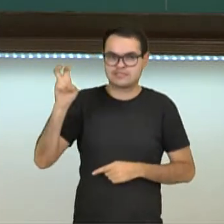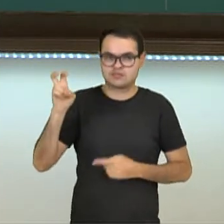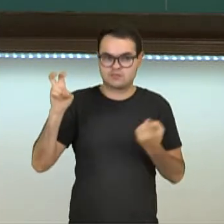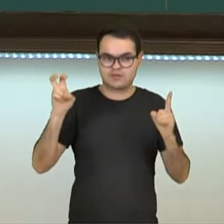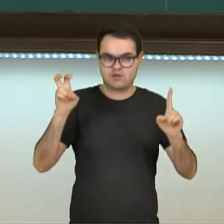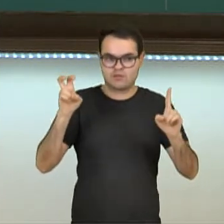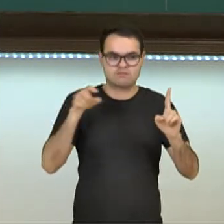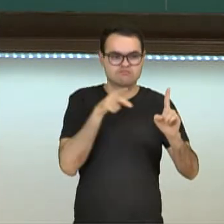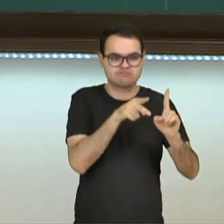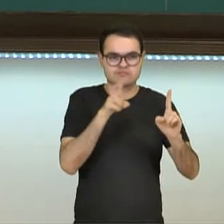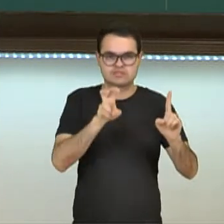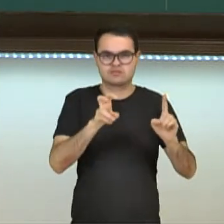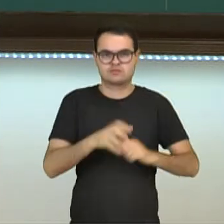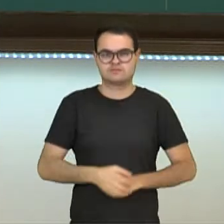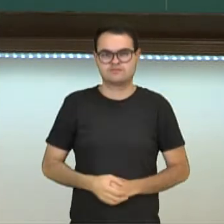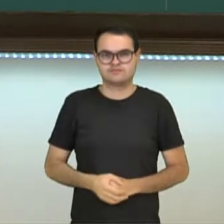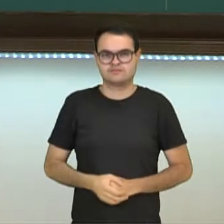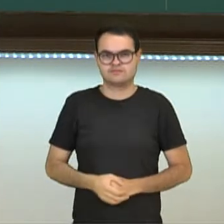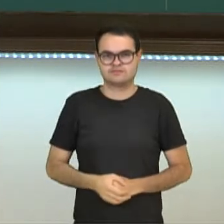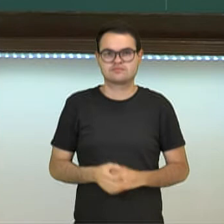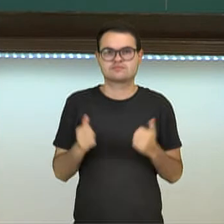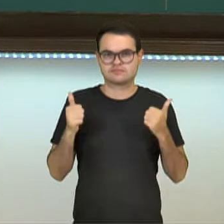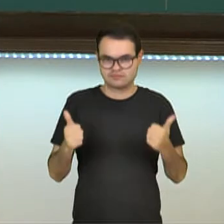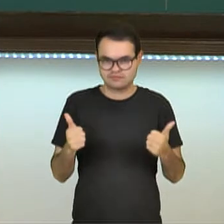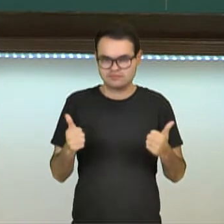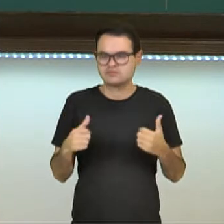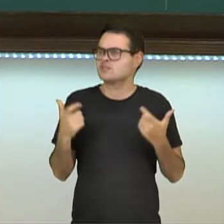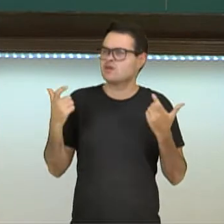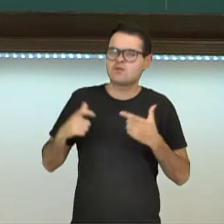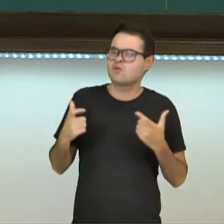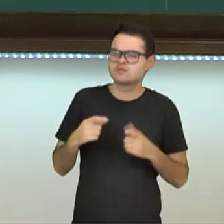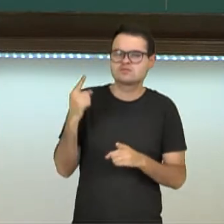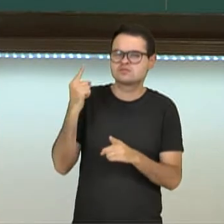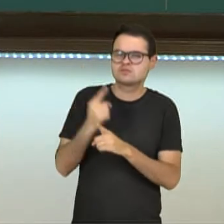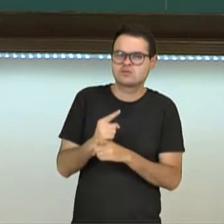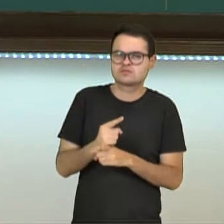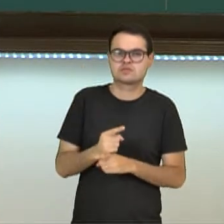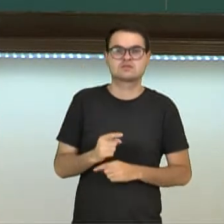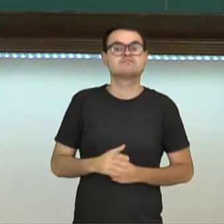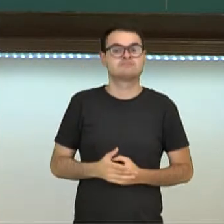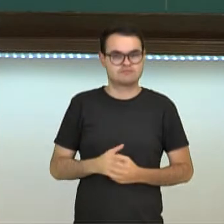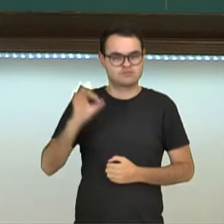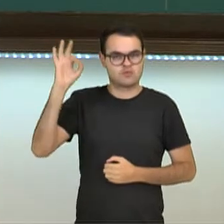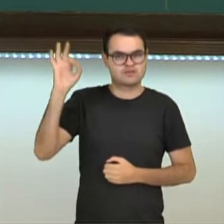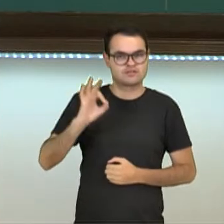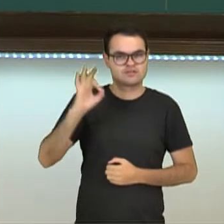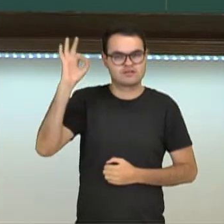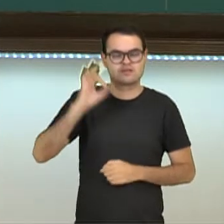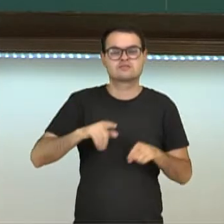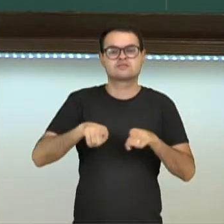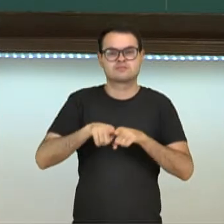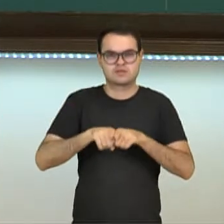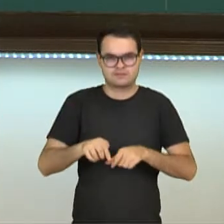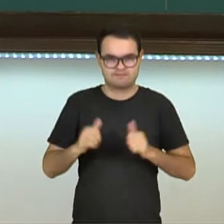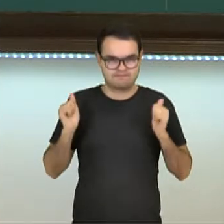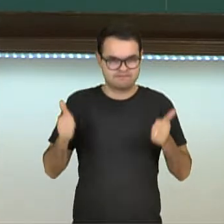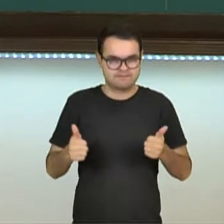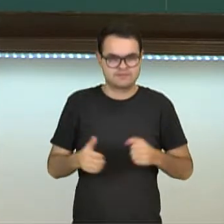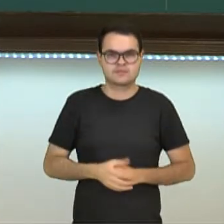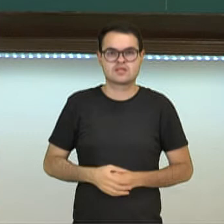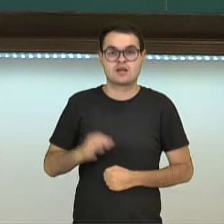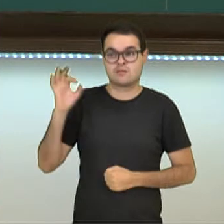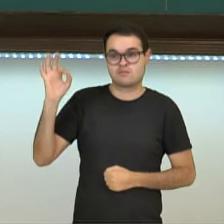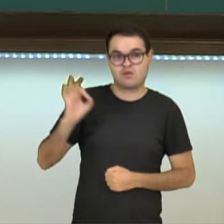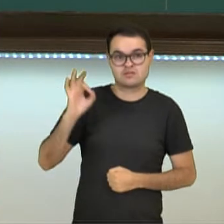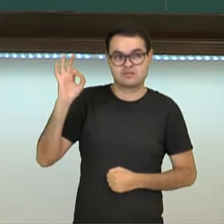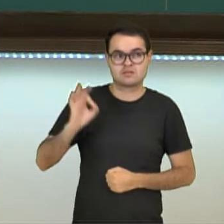vaga. Então está numa razão de 1 para 5, certo? Onde mais a gente encontra? Nas porcentagens, certo? A